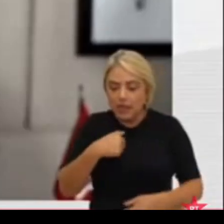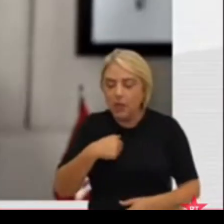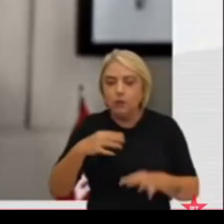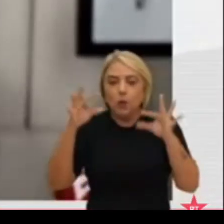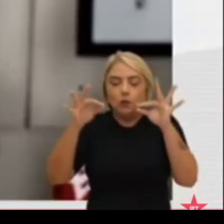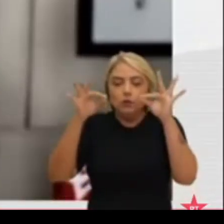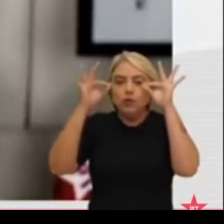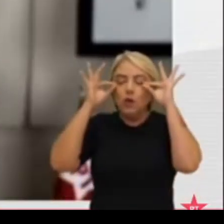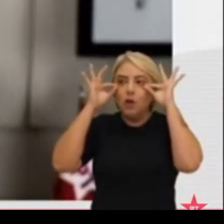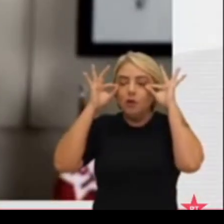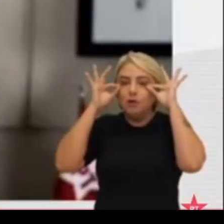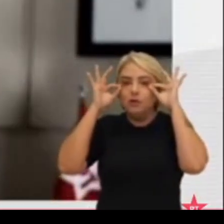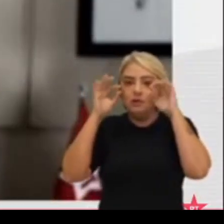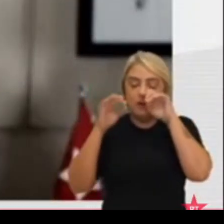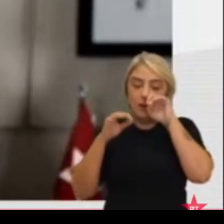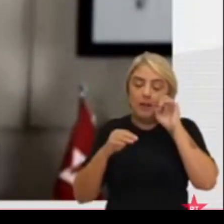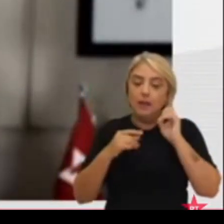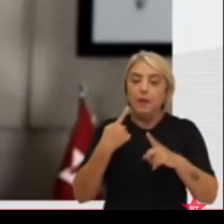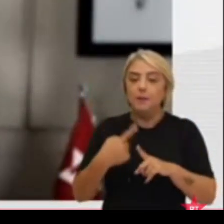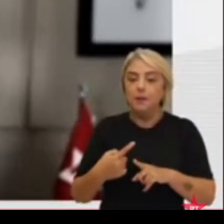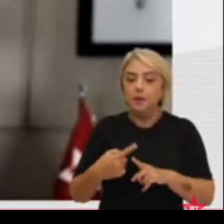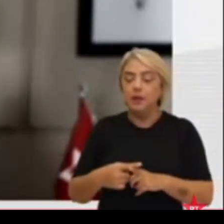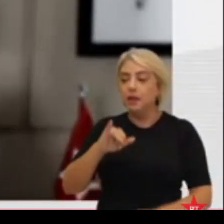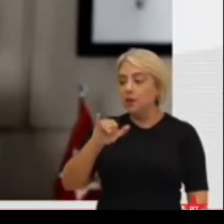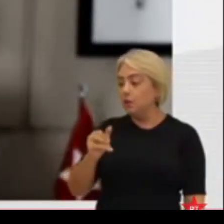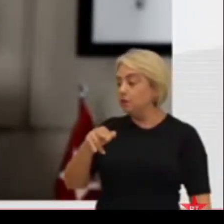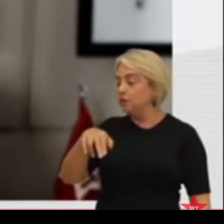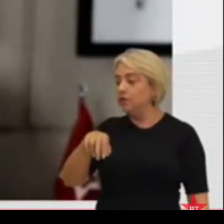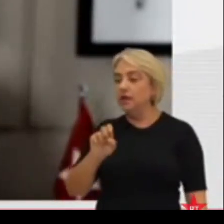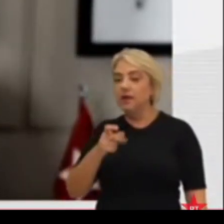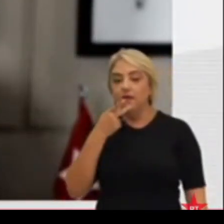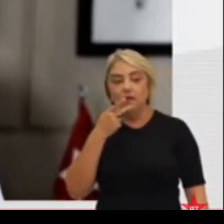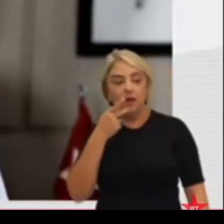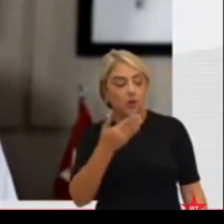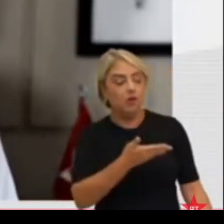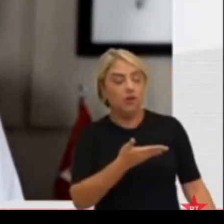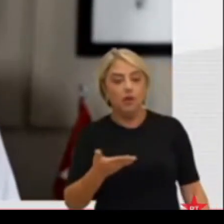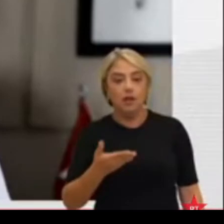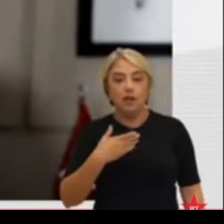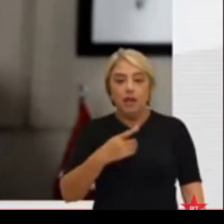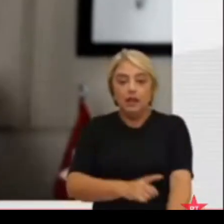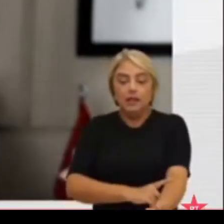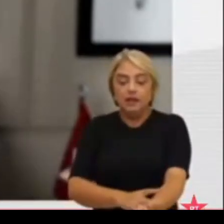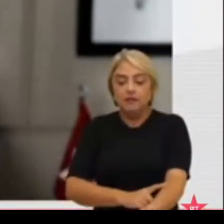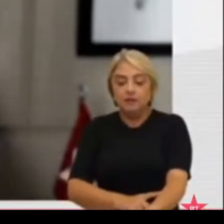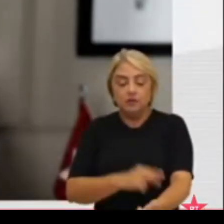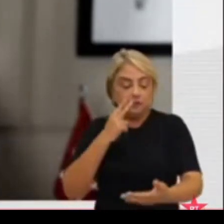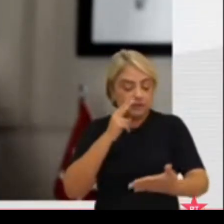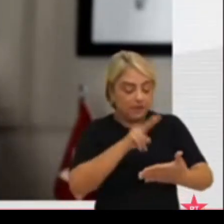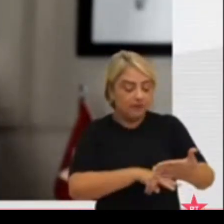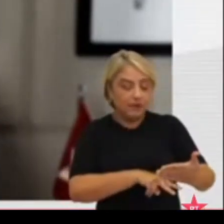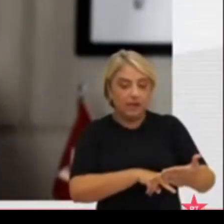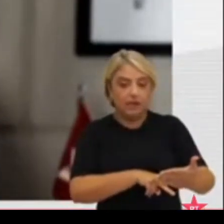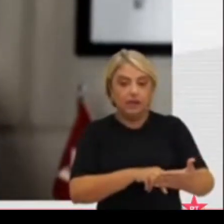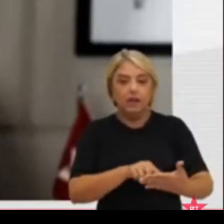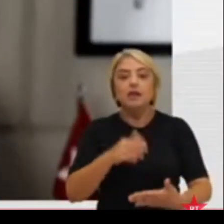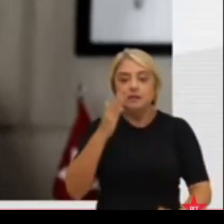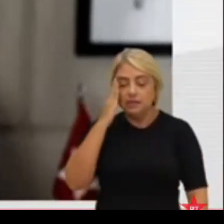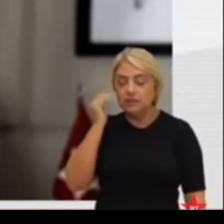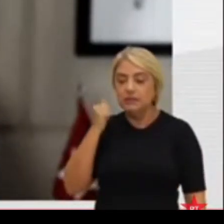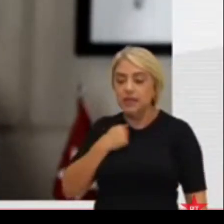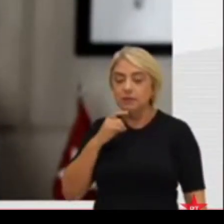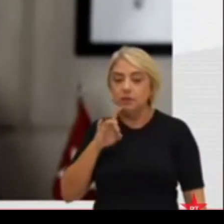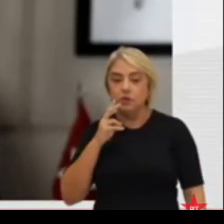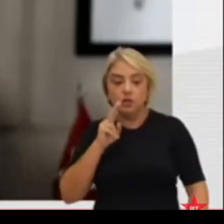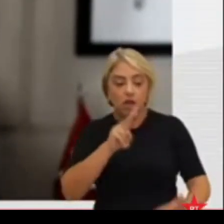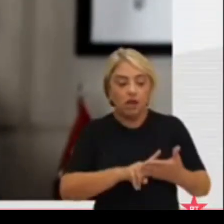óculos, porque como o Jean Wyllys disse que ele estava nervoso e precisava ler, vocês sabem que eu só